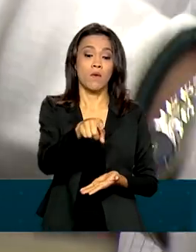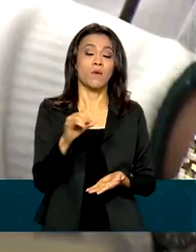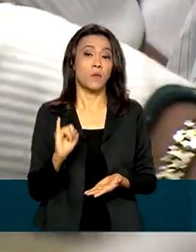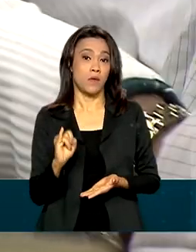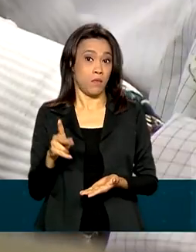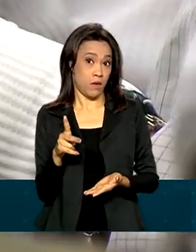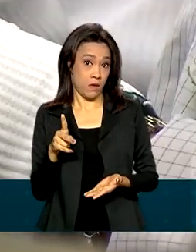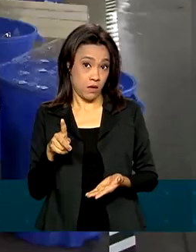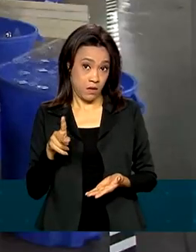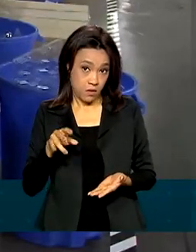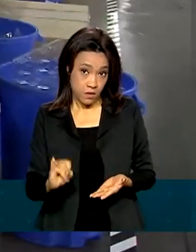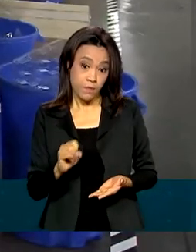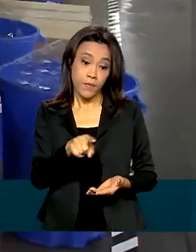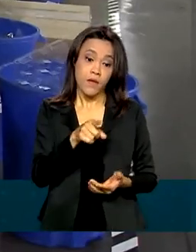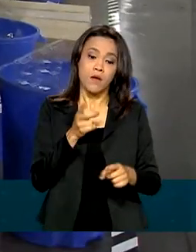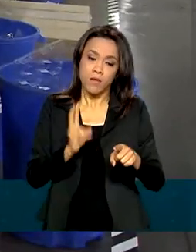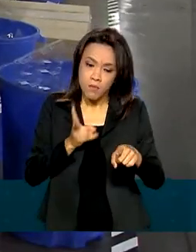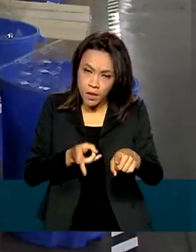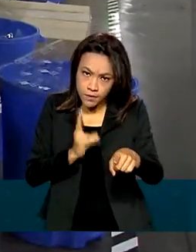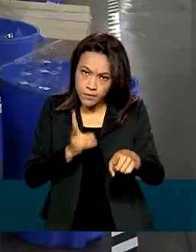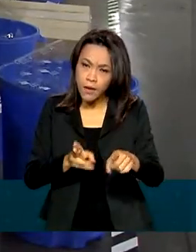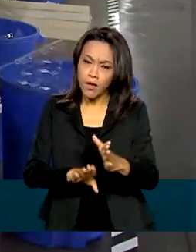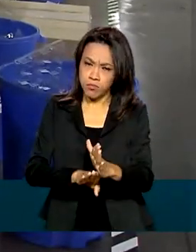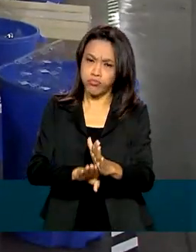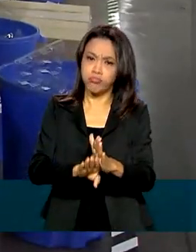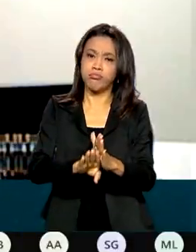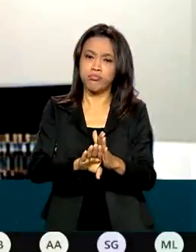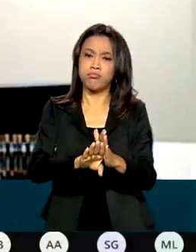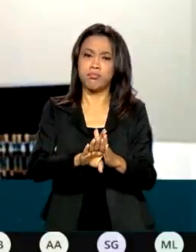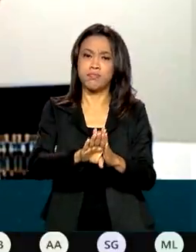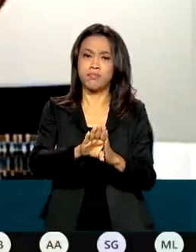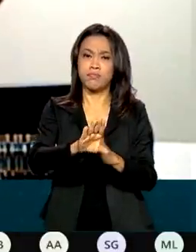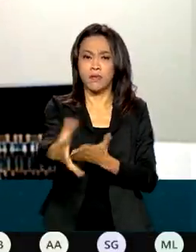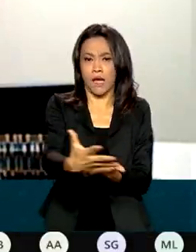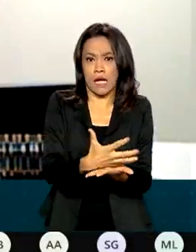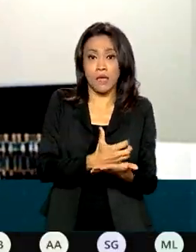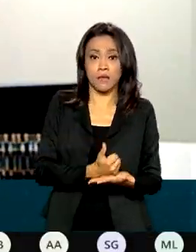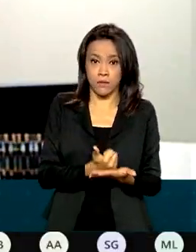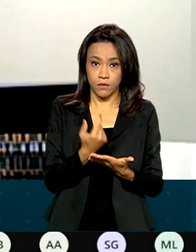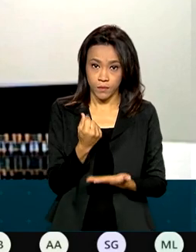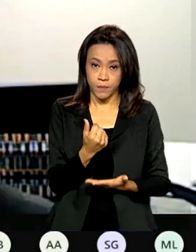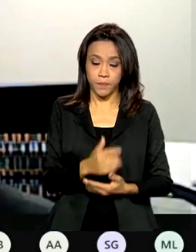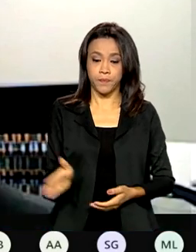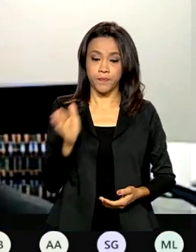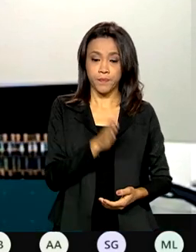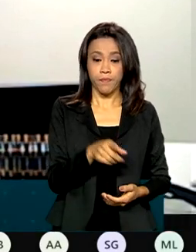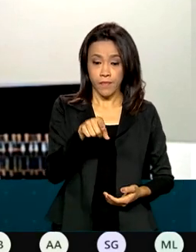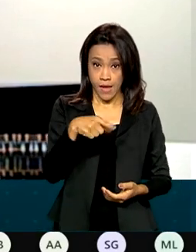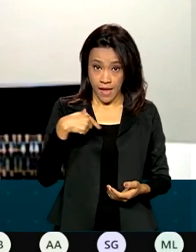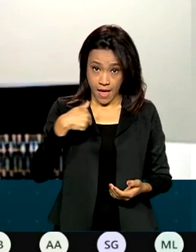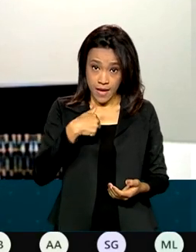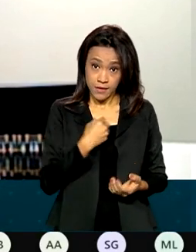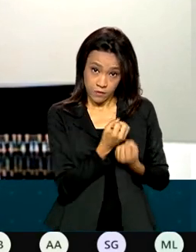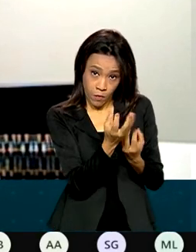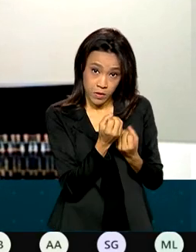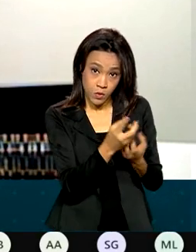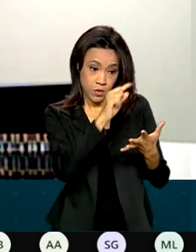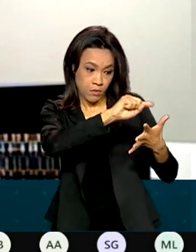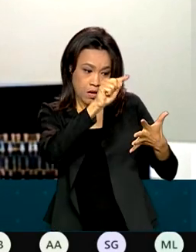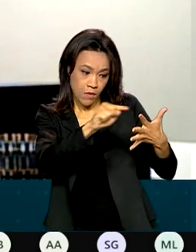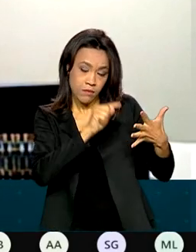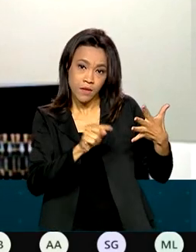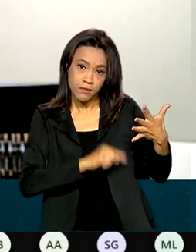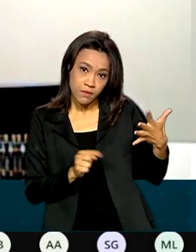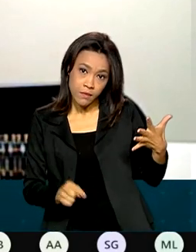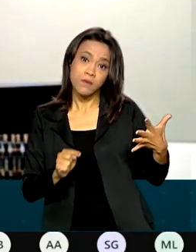indicam a manutenção do crescimento na arrecadação. A se confirmar esses indicadores, esse desempenho da